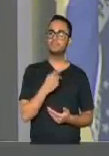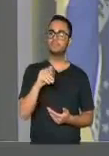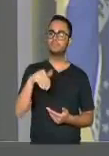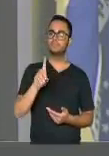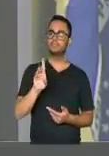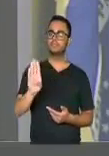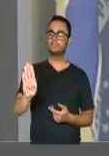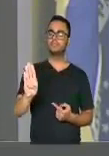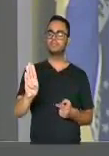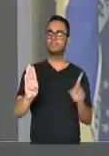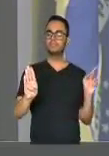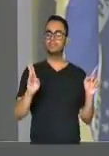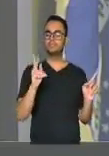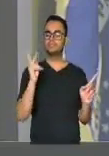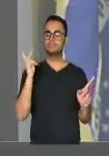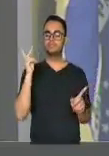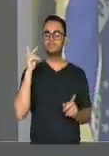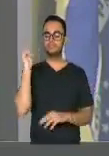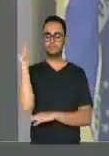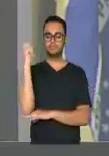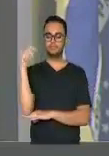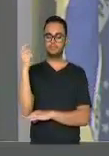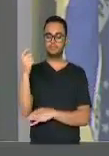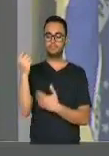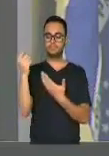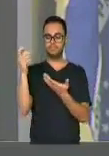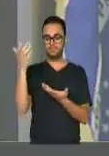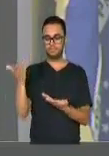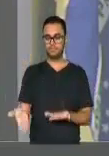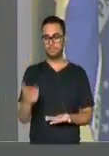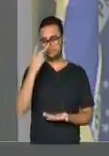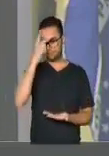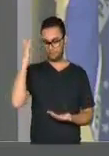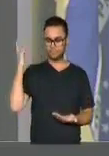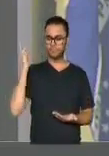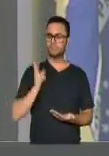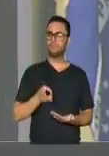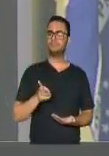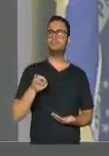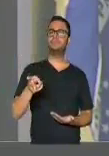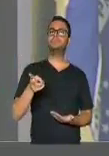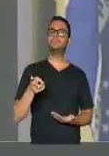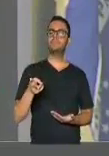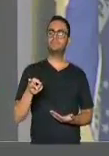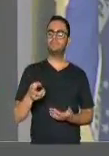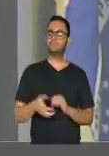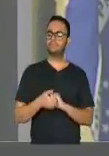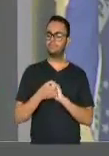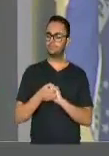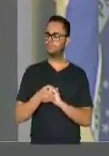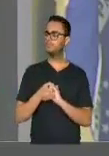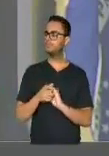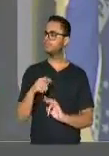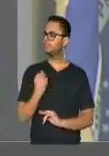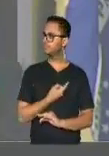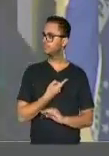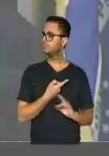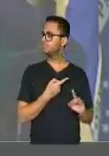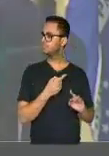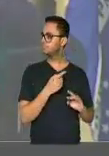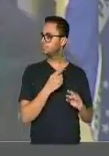do Rio Grande do Sul, pessoa que sempre valorizou muito o nosso estado